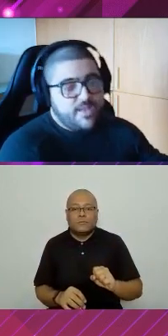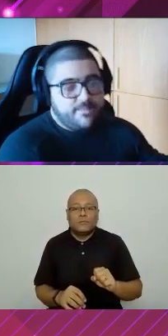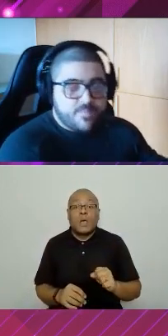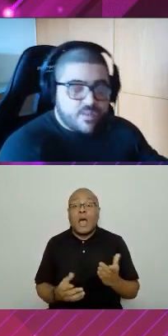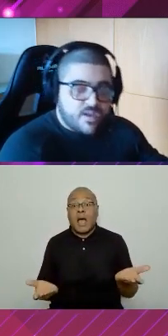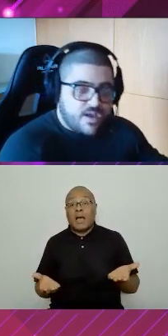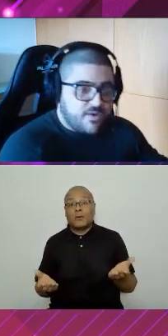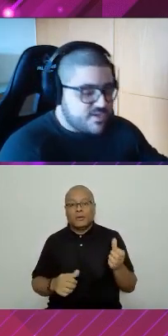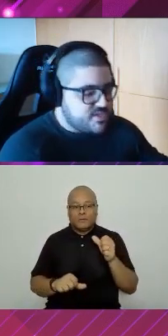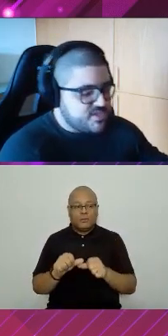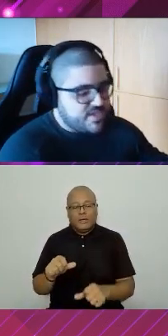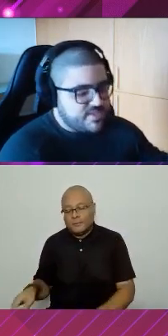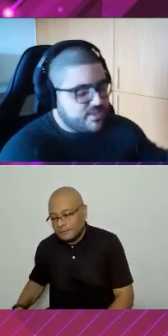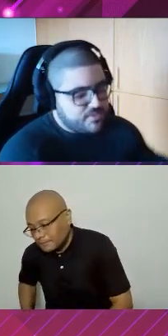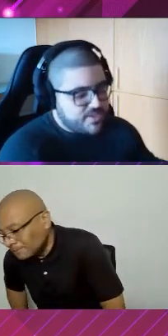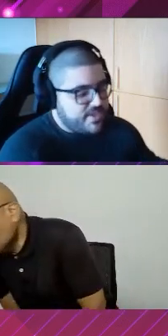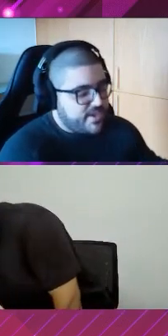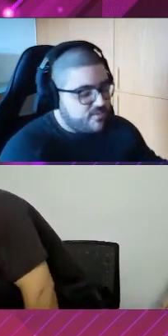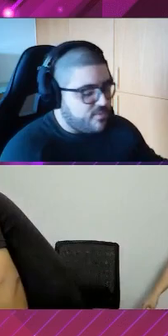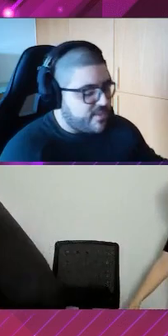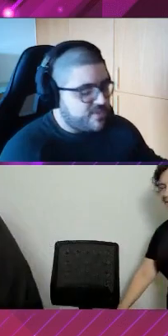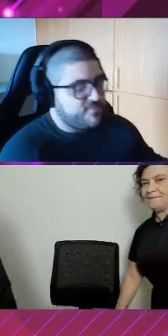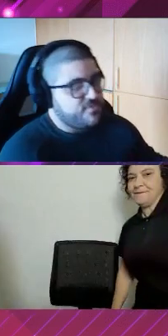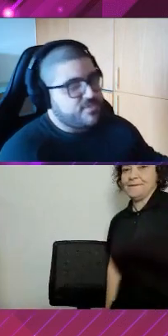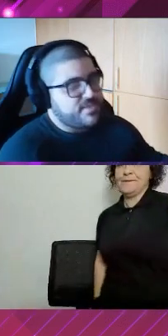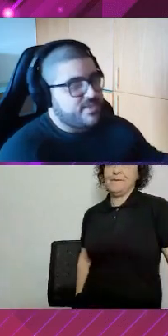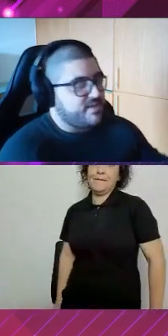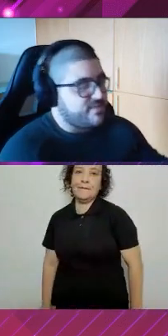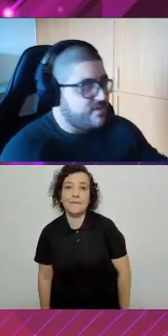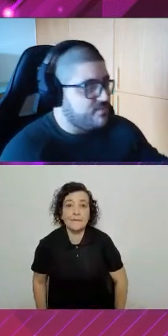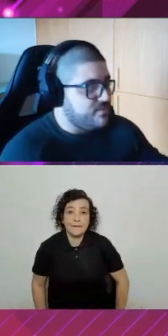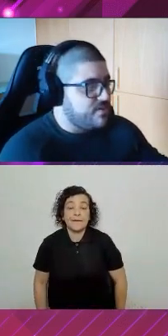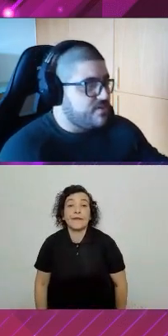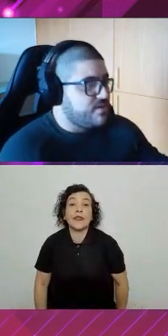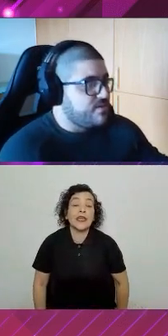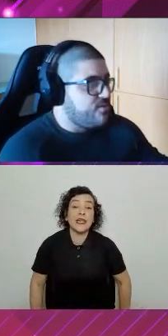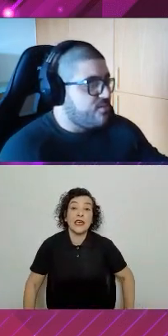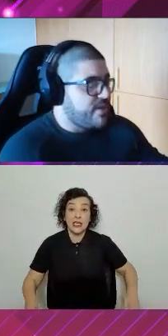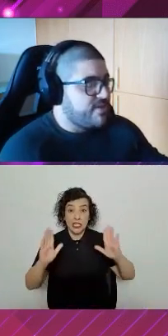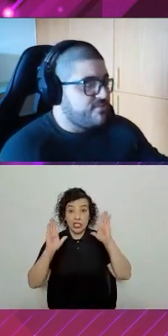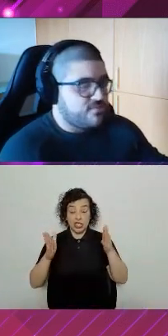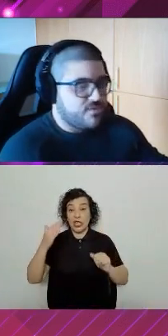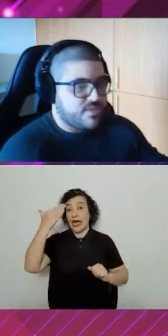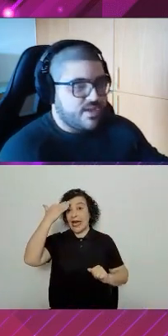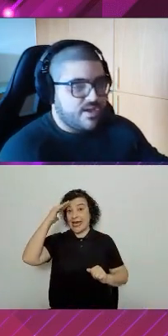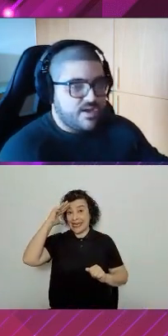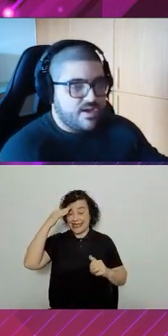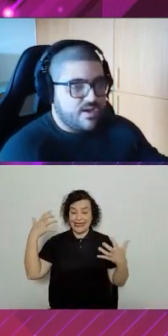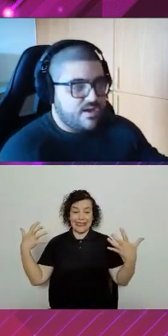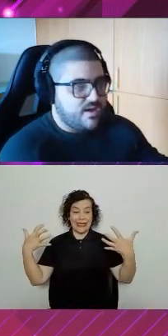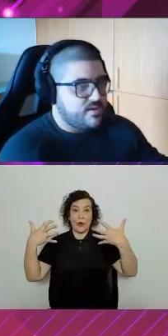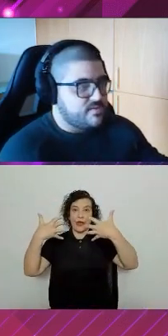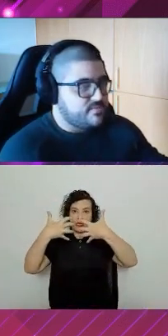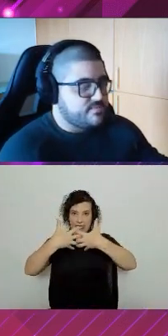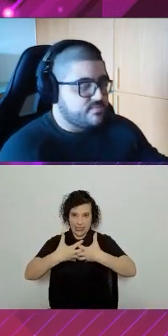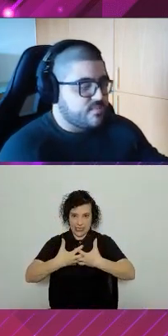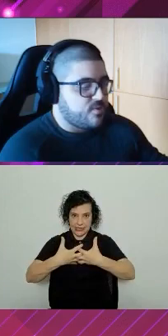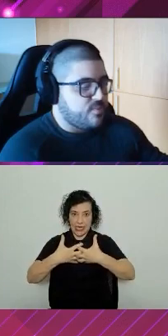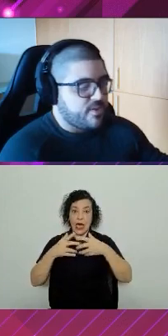Vamos lá. Agora a gente já entendeu o que é, como é que funciona a integração, como é que funciona a...